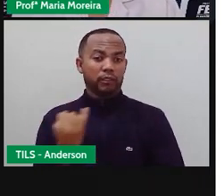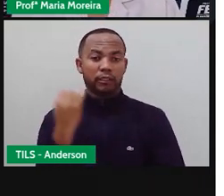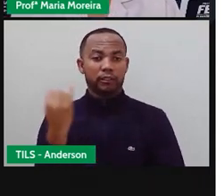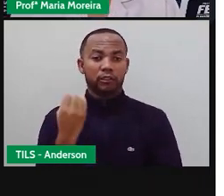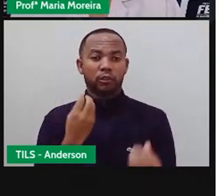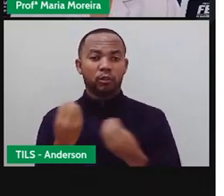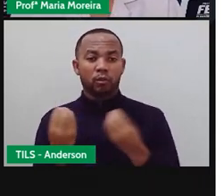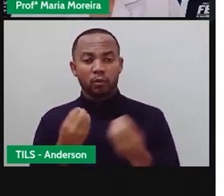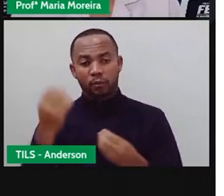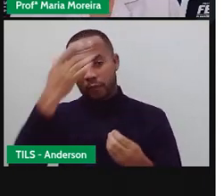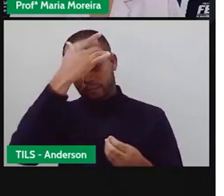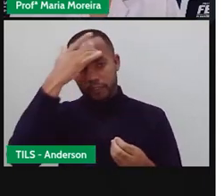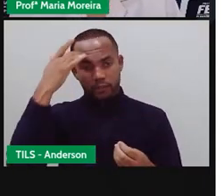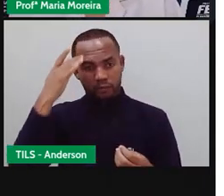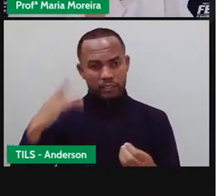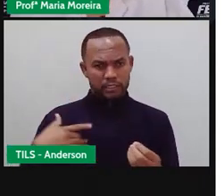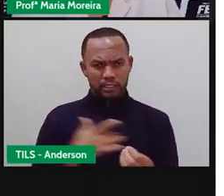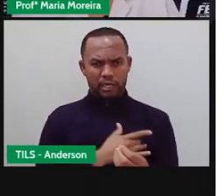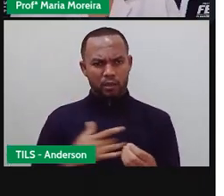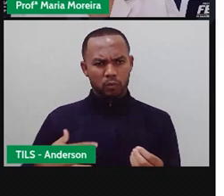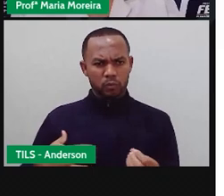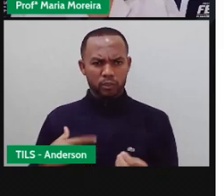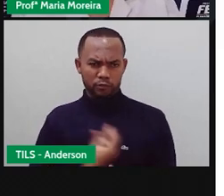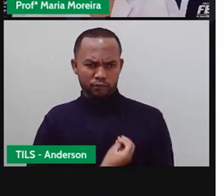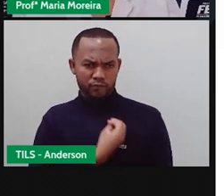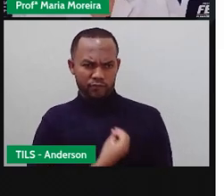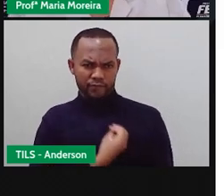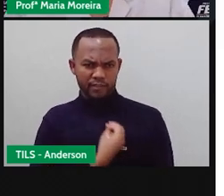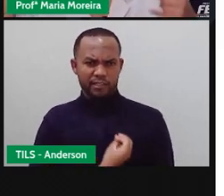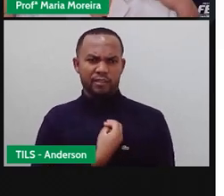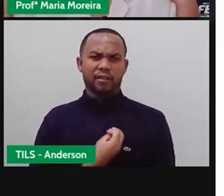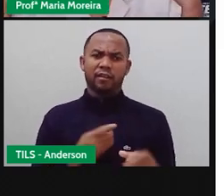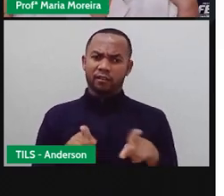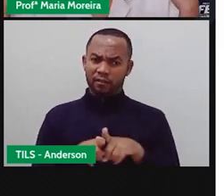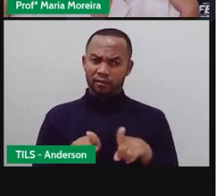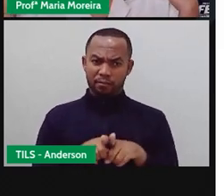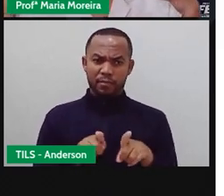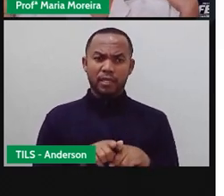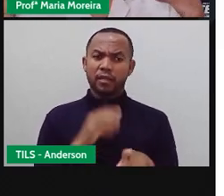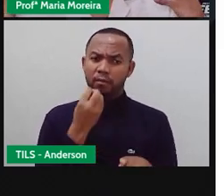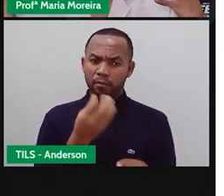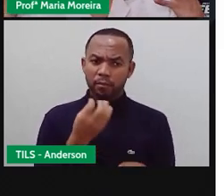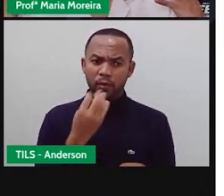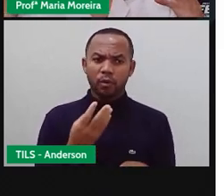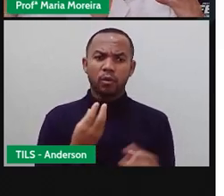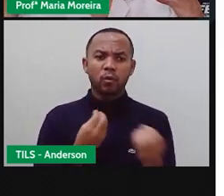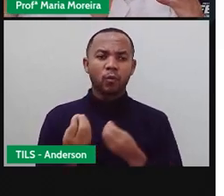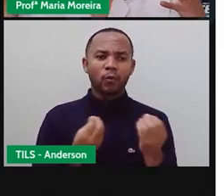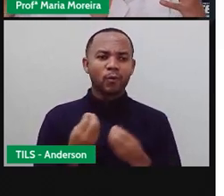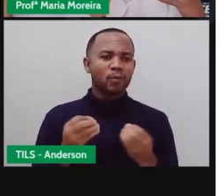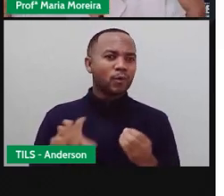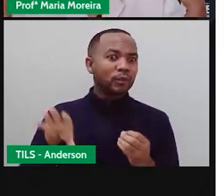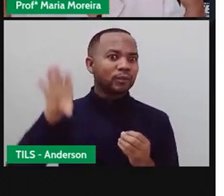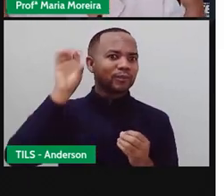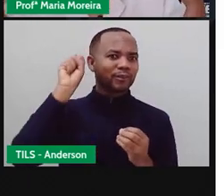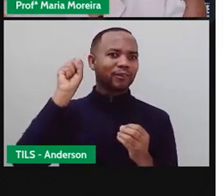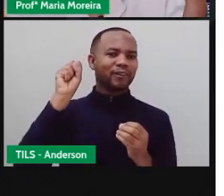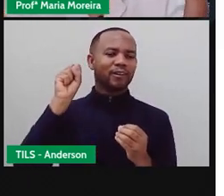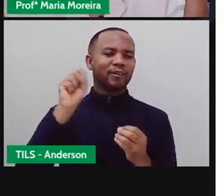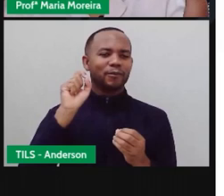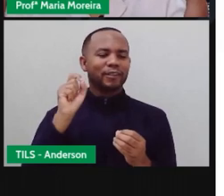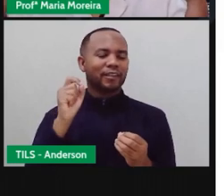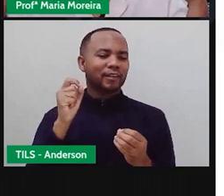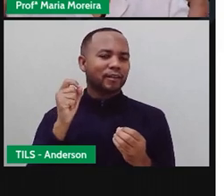relacionamentos, na saúde e na qualidade de vida. Então, o som, ele proporciona muitas coisas, a gente escuta uma